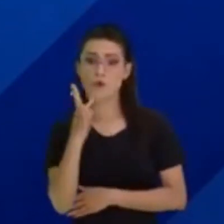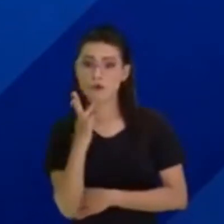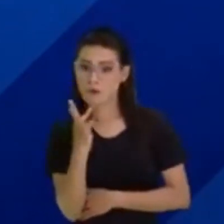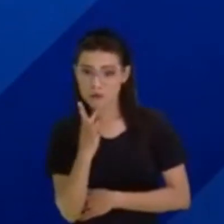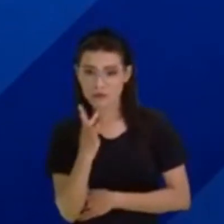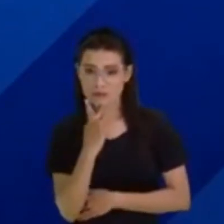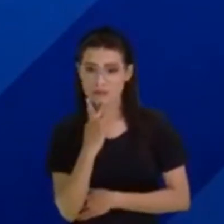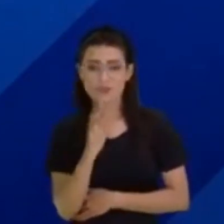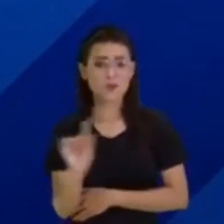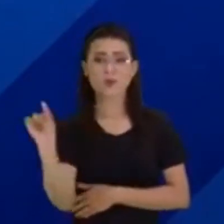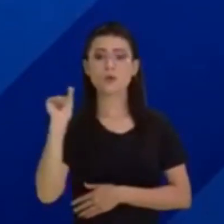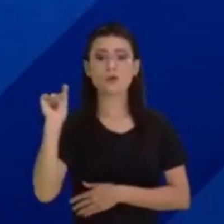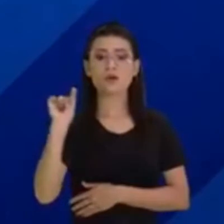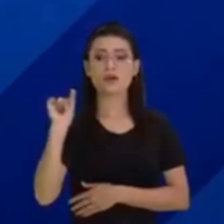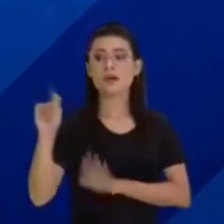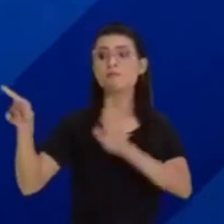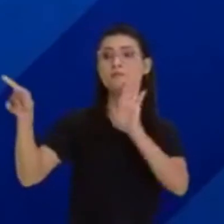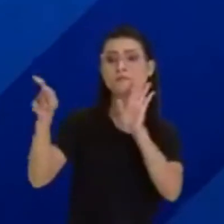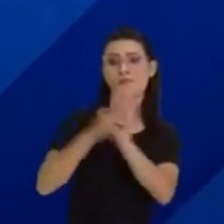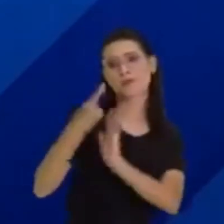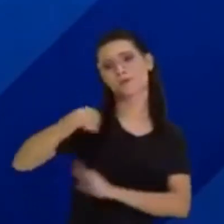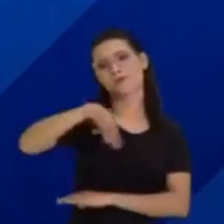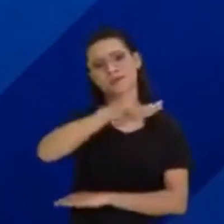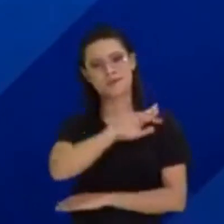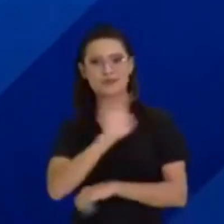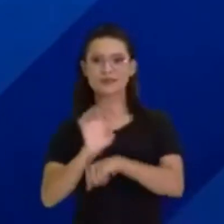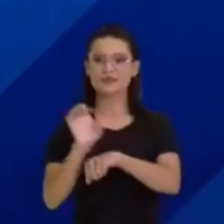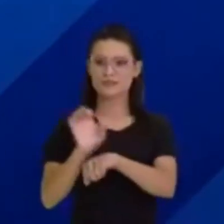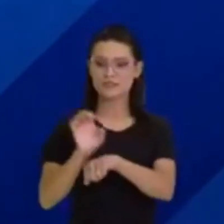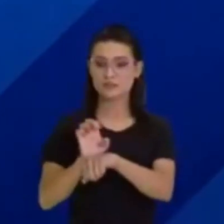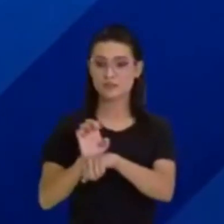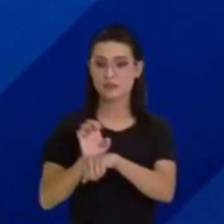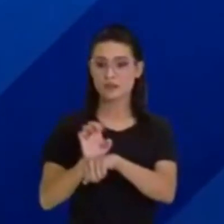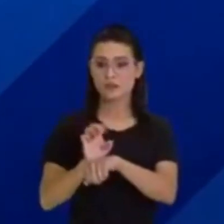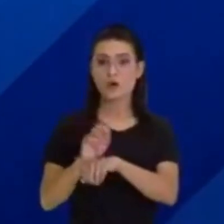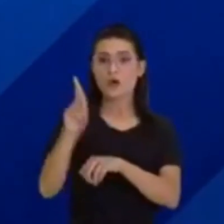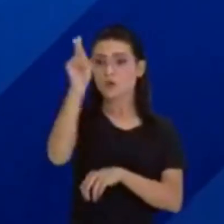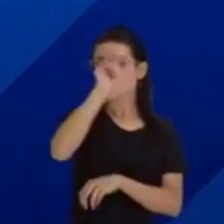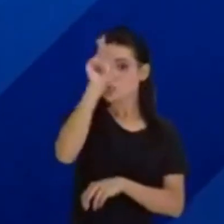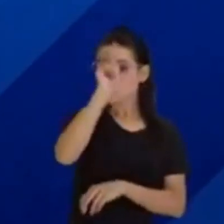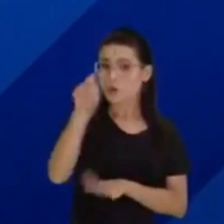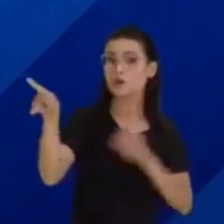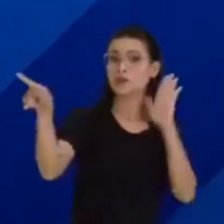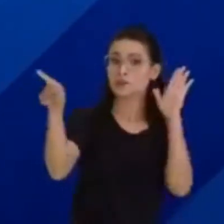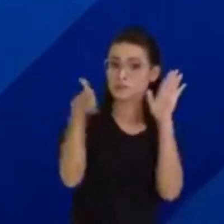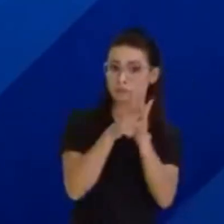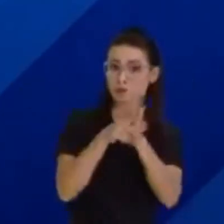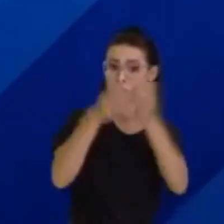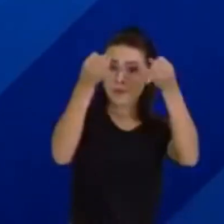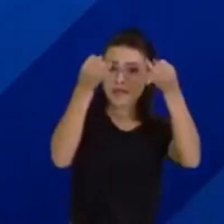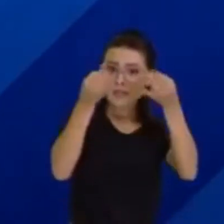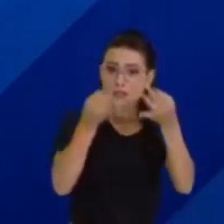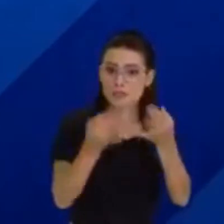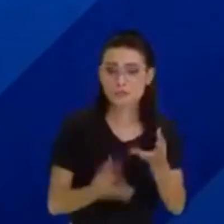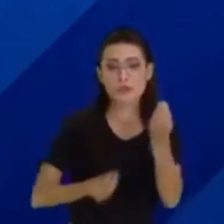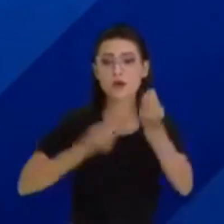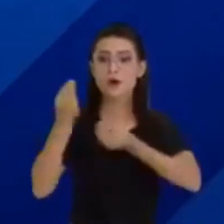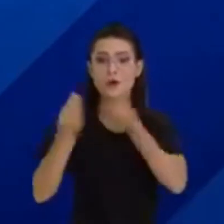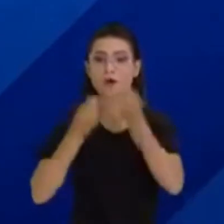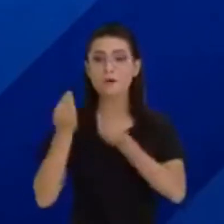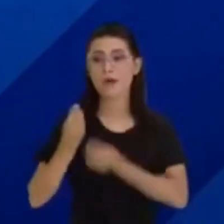o que é nosso e trabalharem com tirinhas que falem sobre a nossa realidade, que falem sobre as nossas